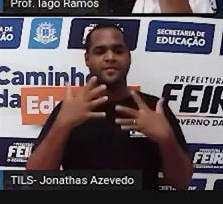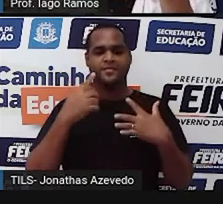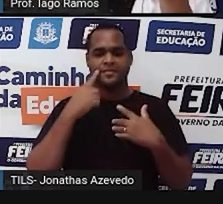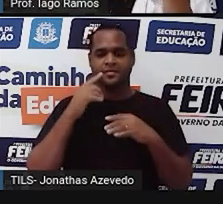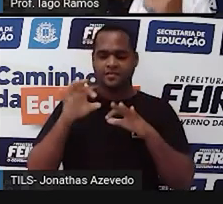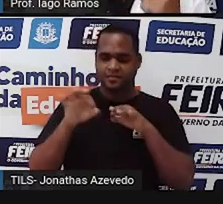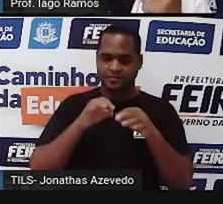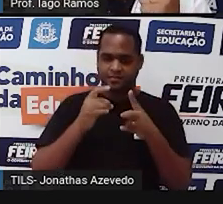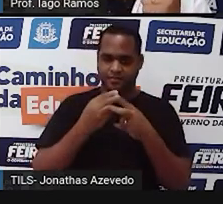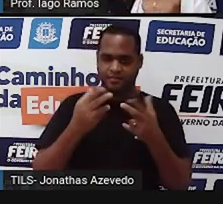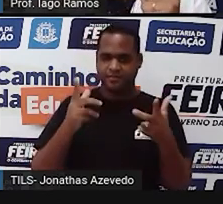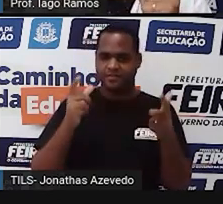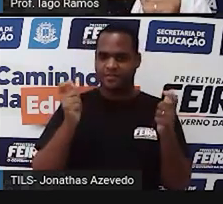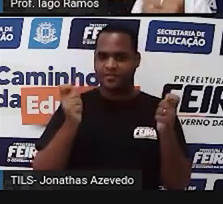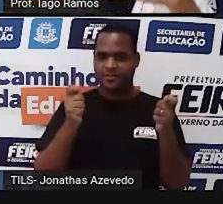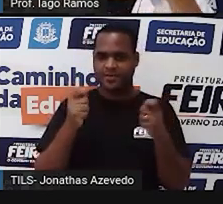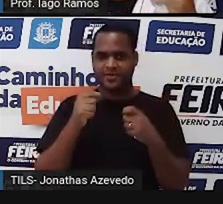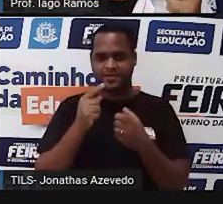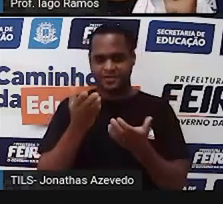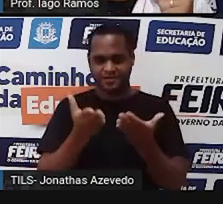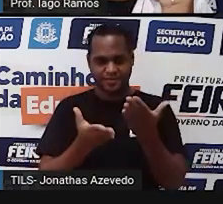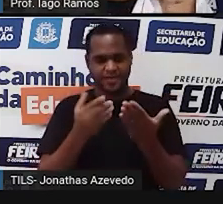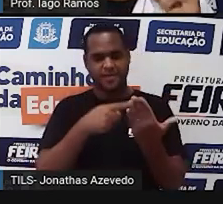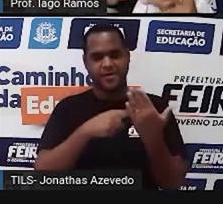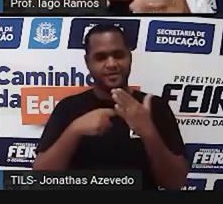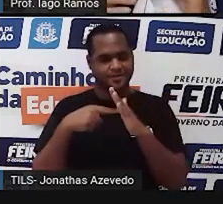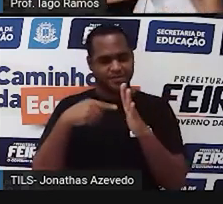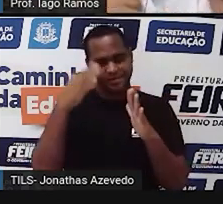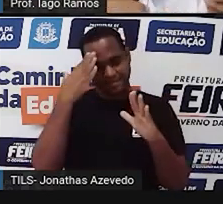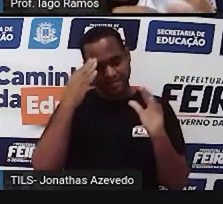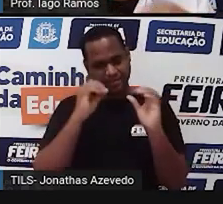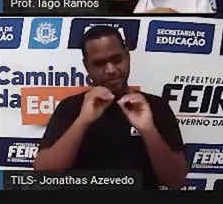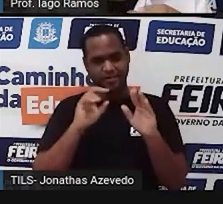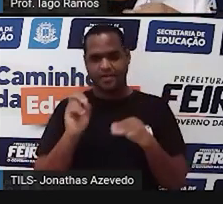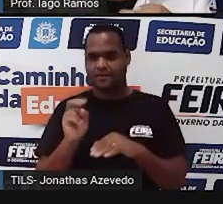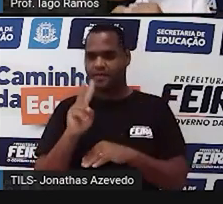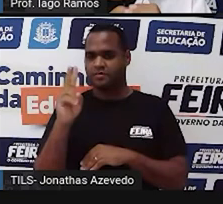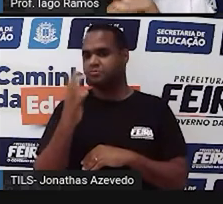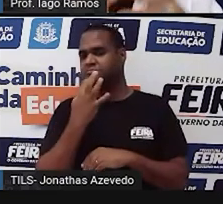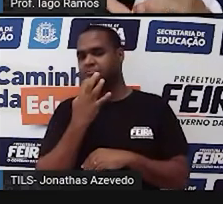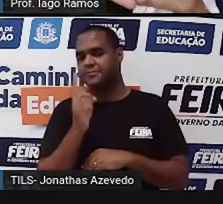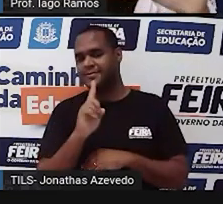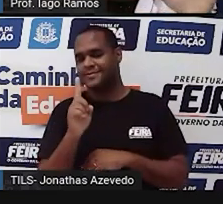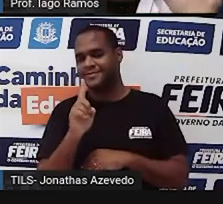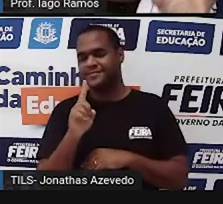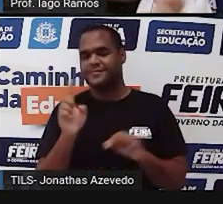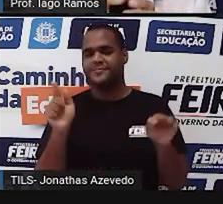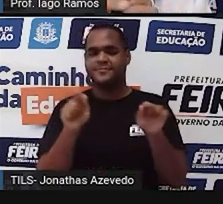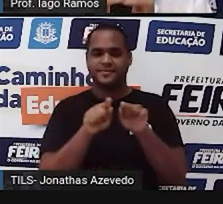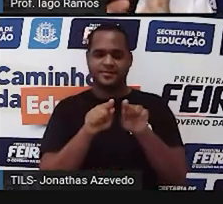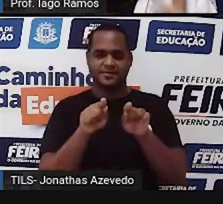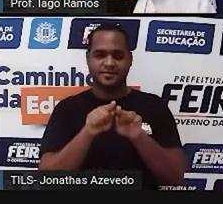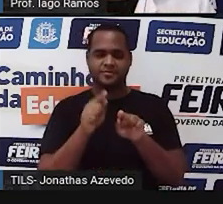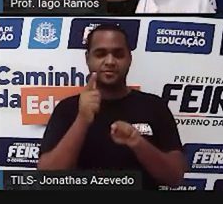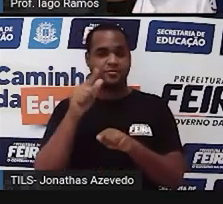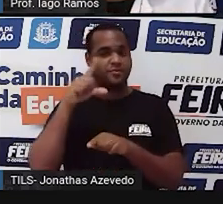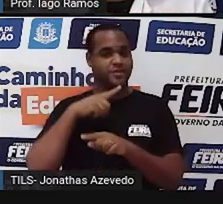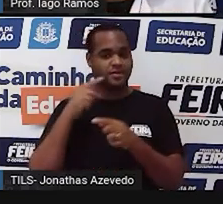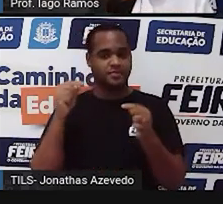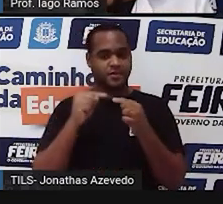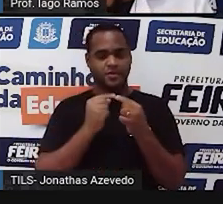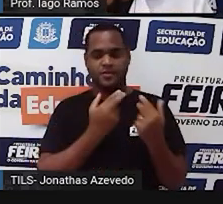funcionamento da balança nos ajuda a entender essa coisa de valores desconhecidos e, né, a